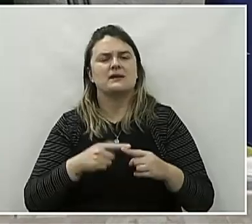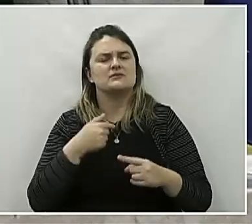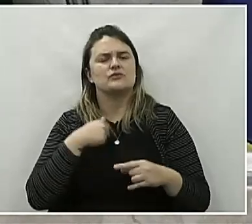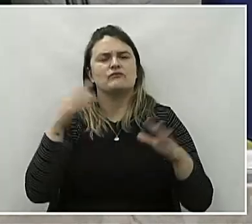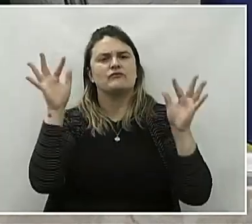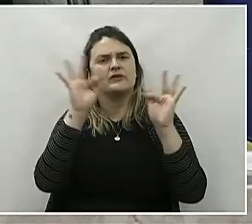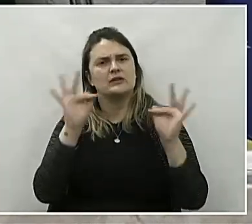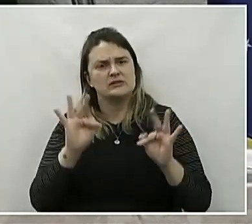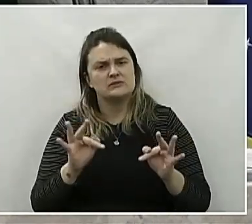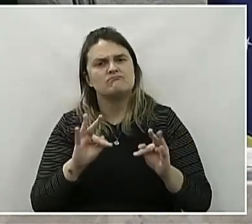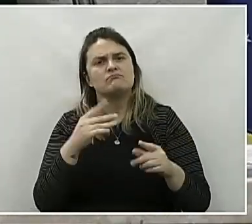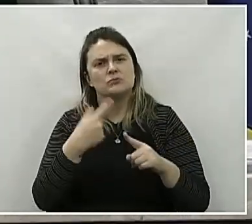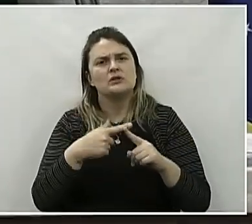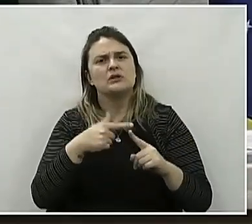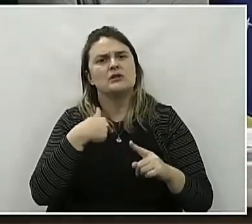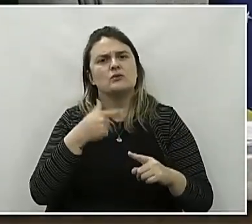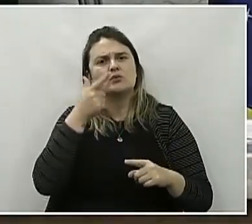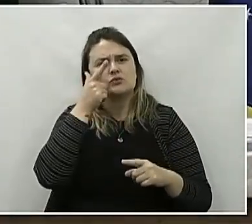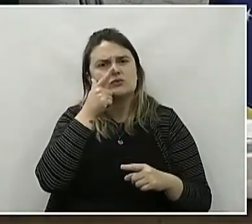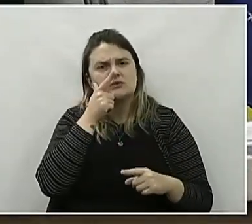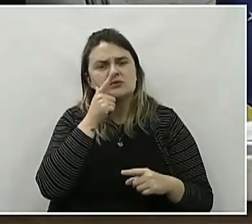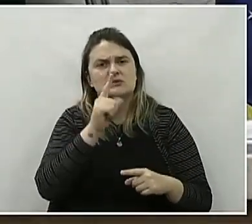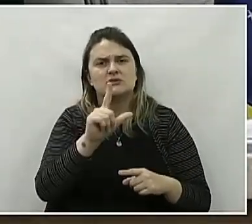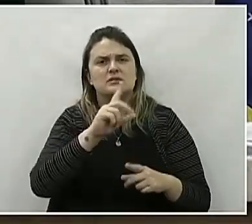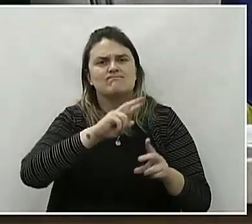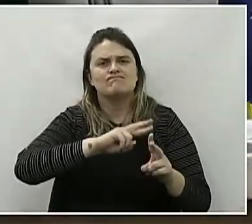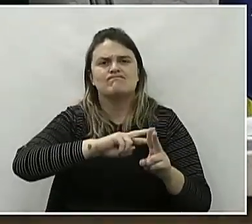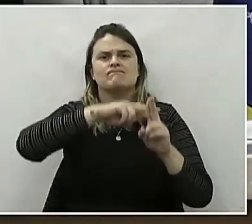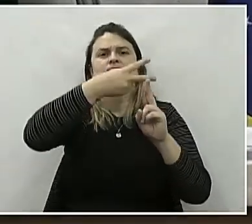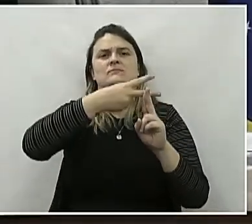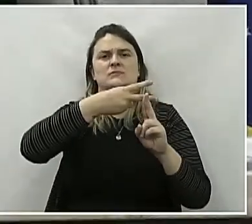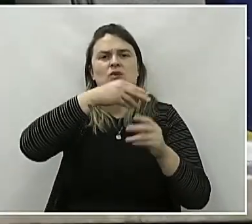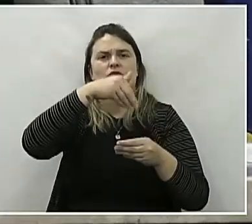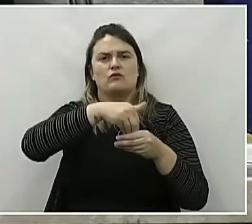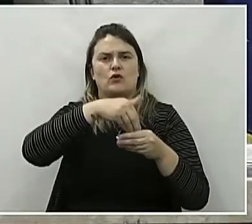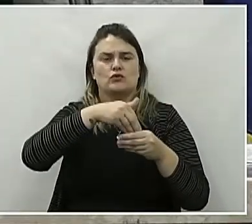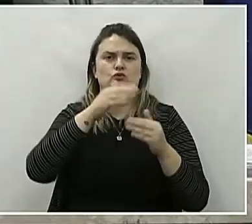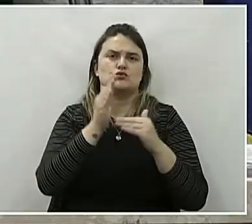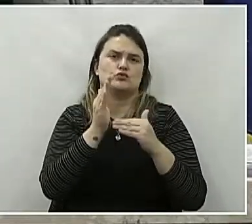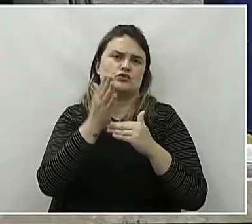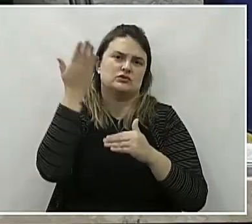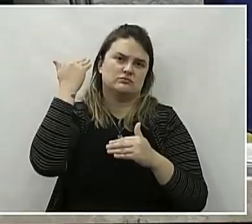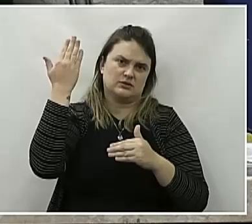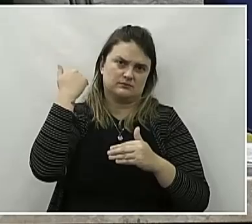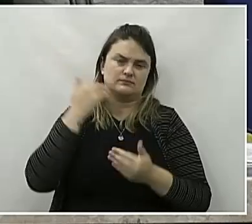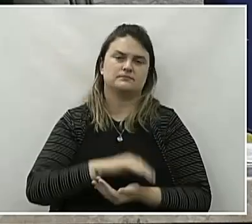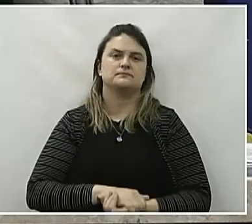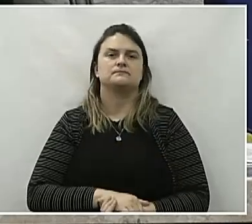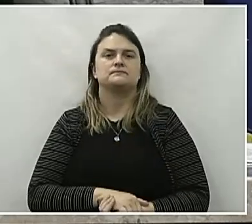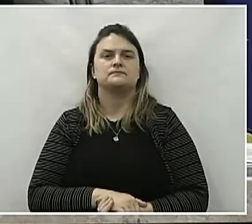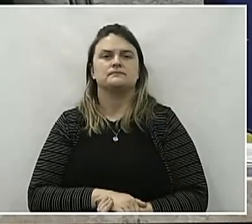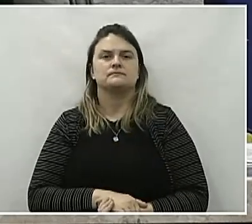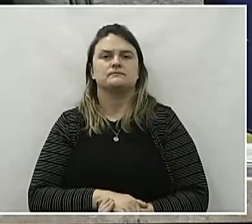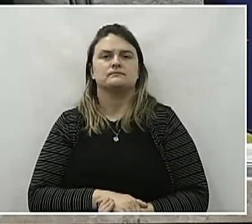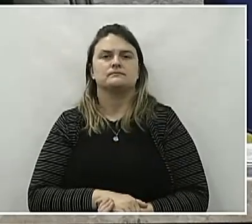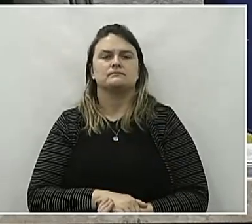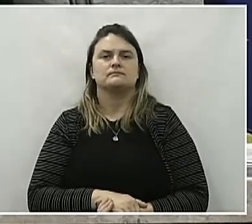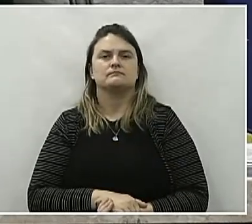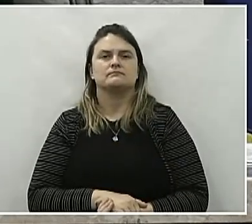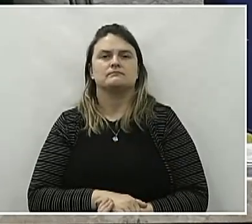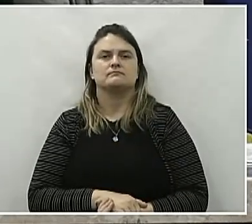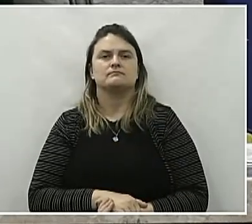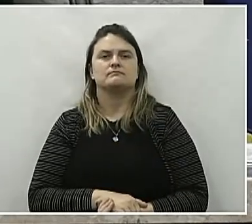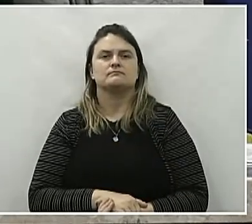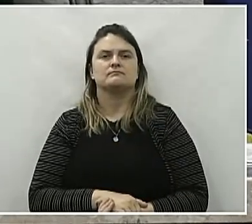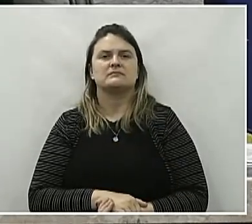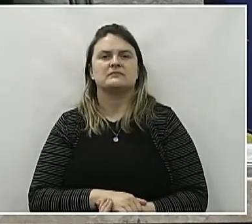feliz pois consegui praticamente dobrar o número de votos da última campanha. Então a gente vê o quão